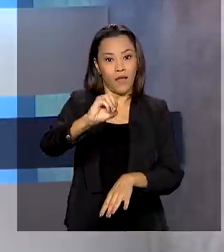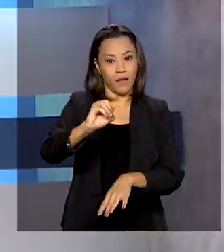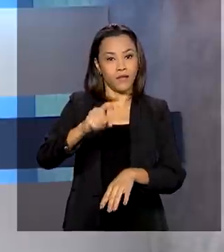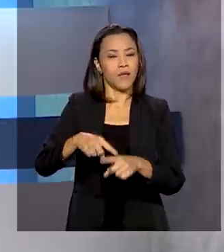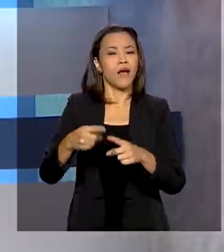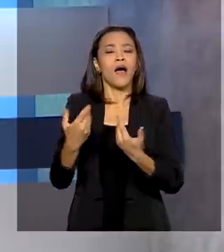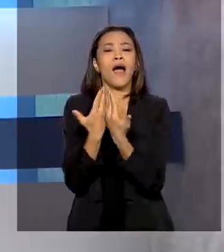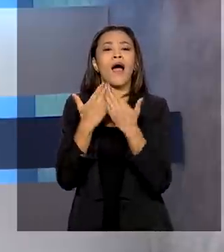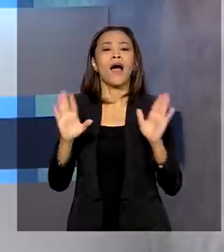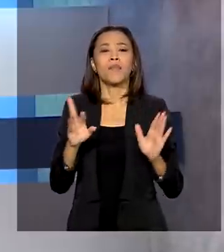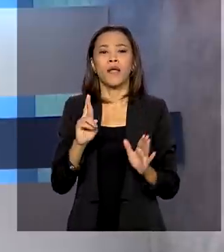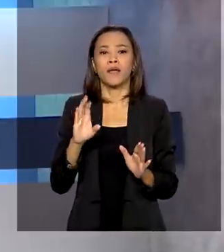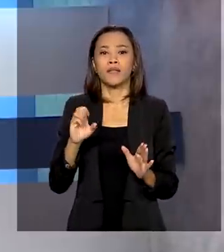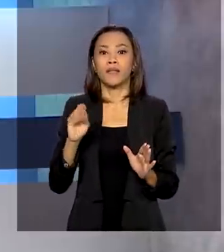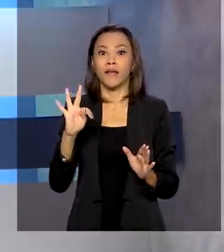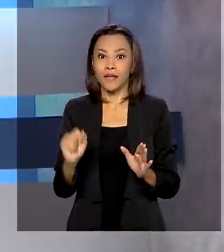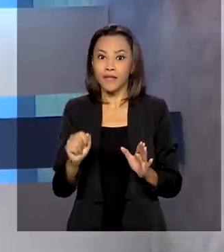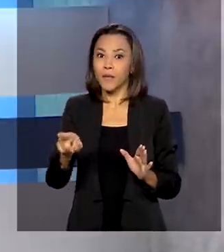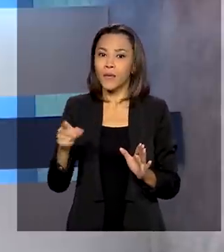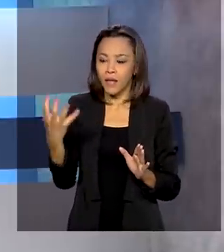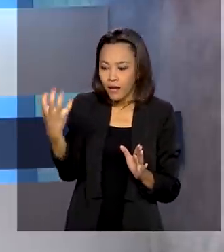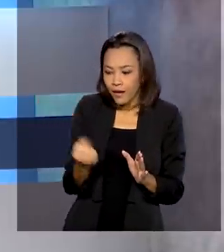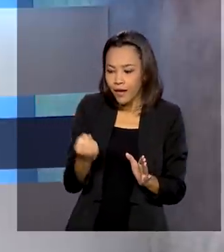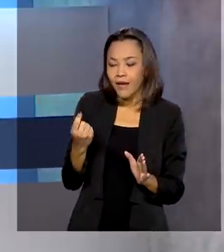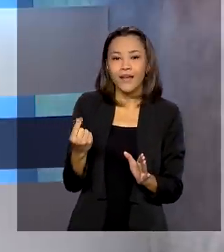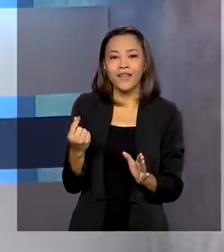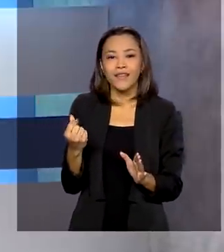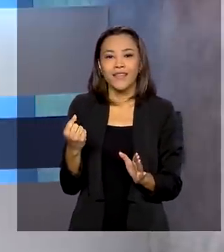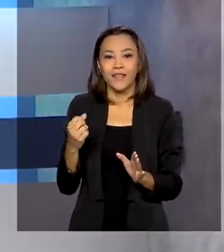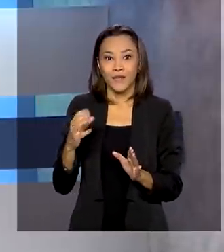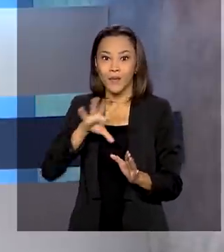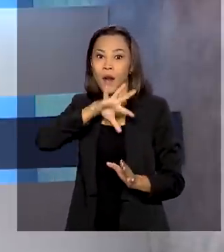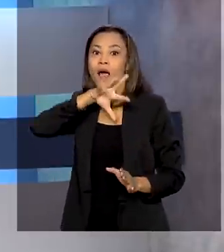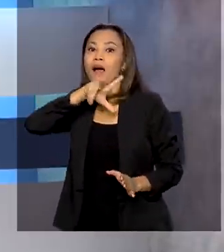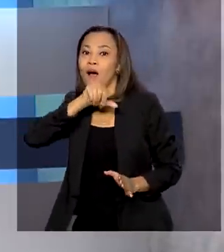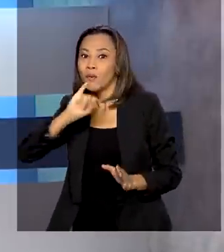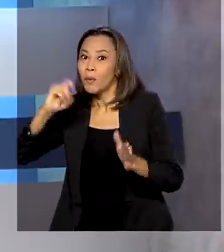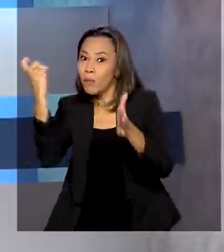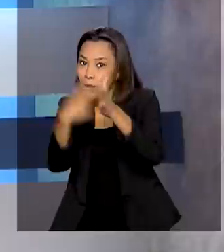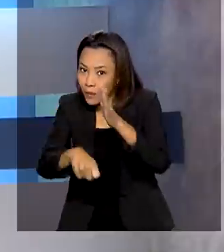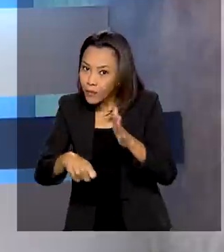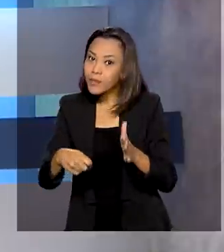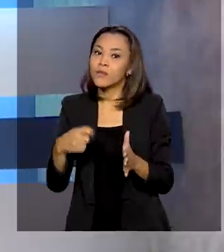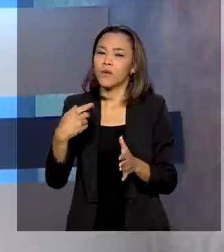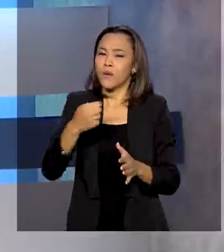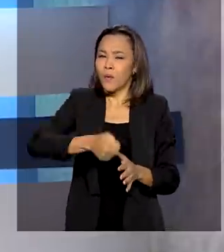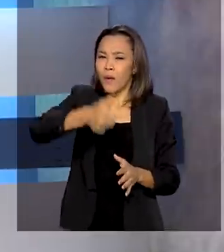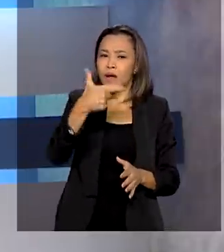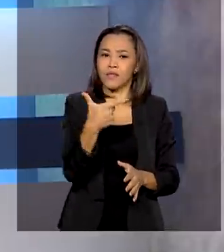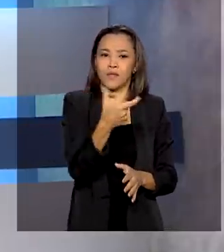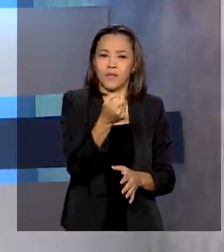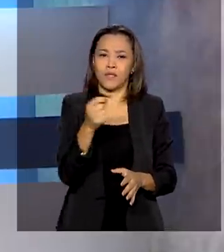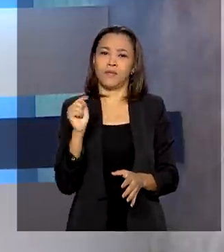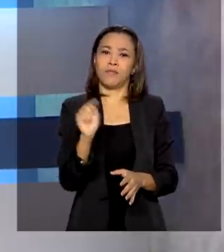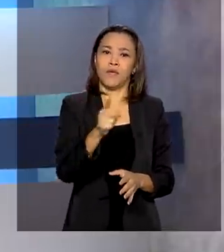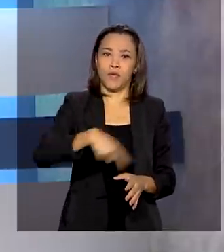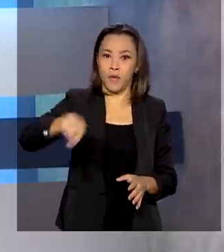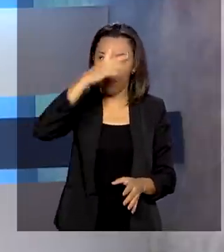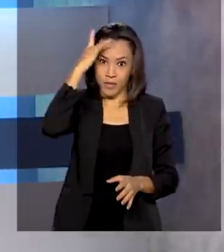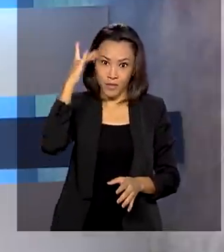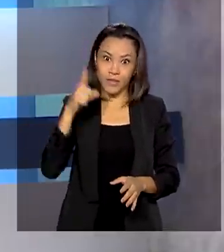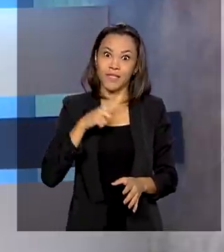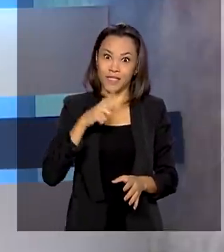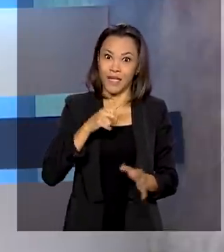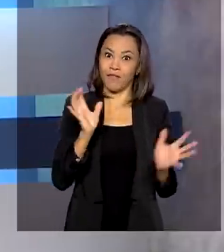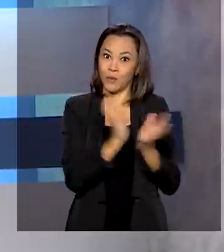consulta ao lote residual de restituição do Imposto de Renda de Pessoa Física. Quase 200 mil contribuintes que tinham caído